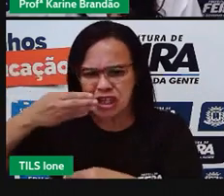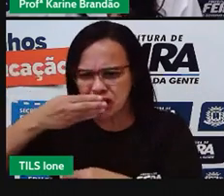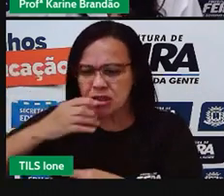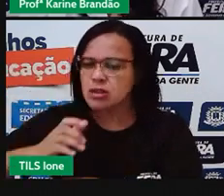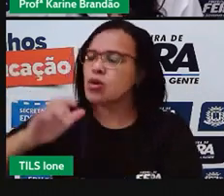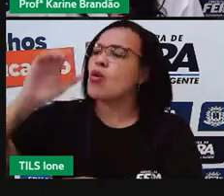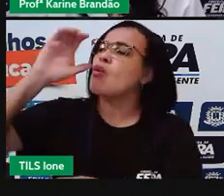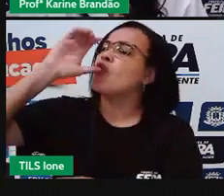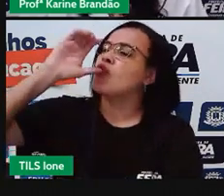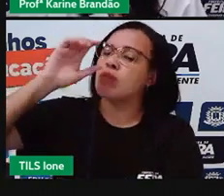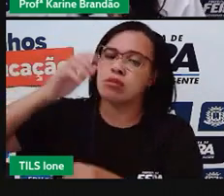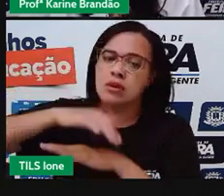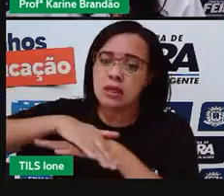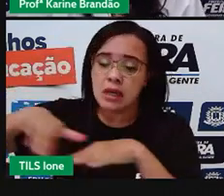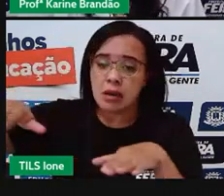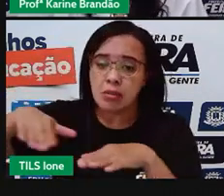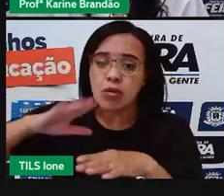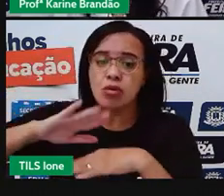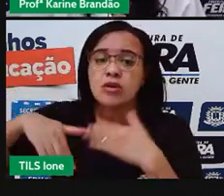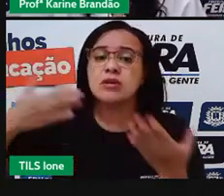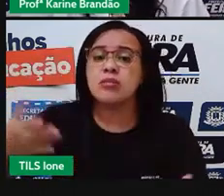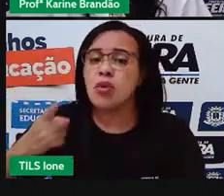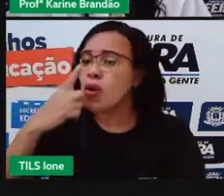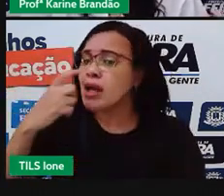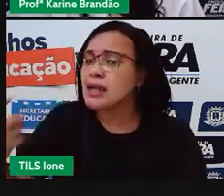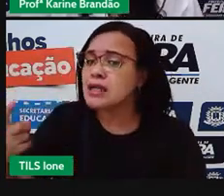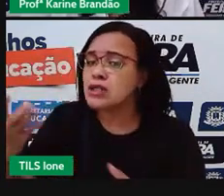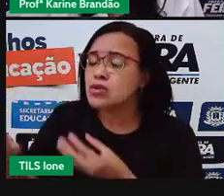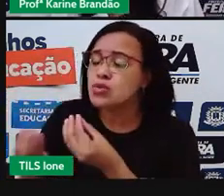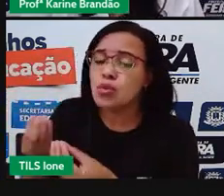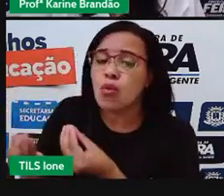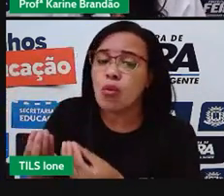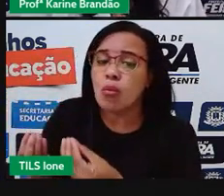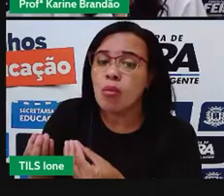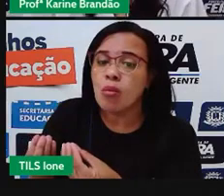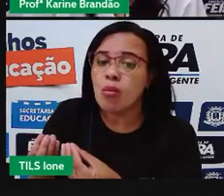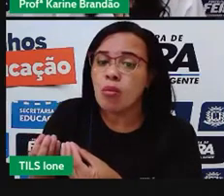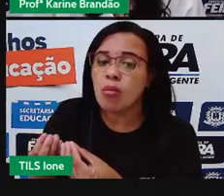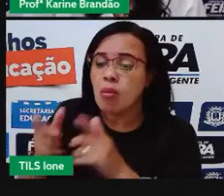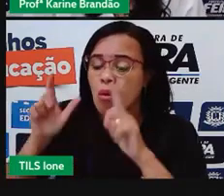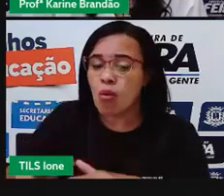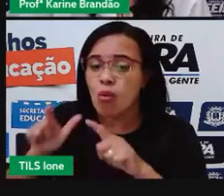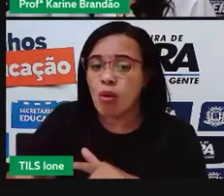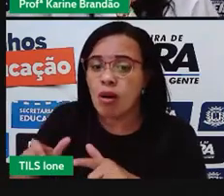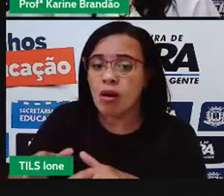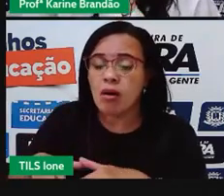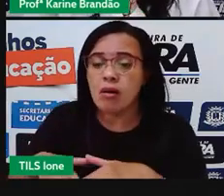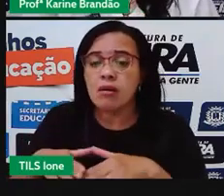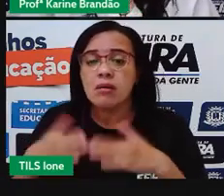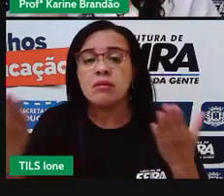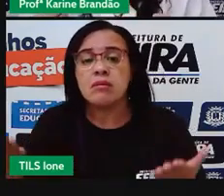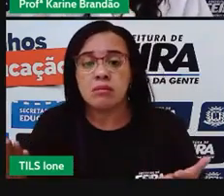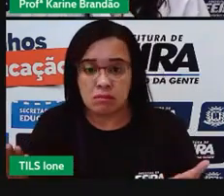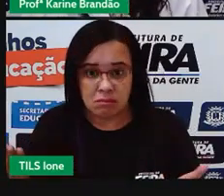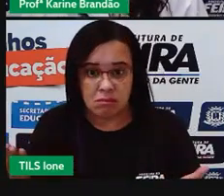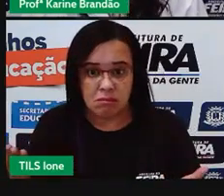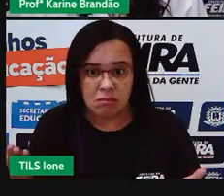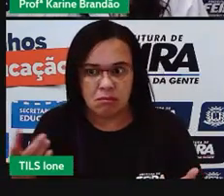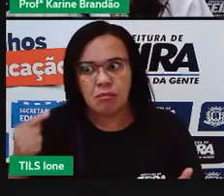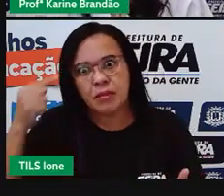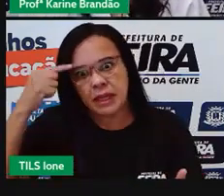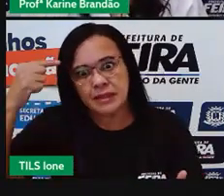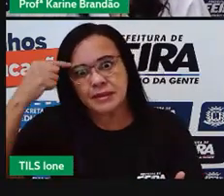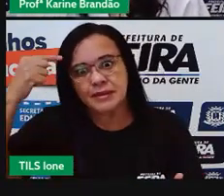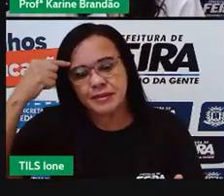Guaraná, esse lixo então produzido, esse resíduo produzido, para onde ele vai? Quando a gente compra,